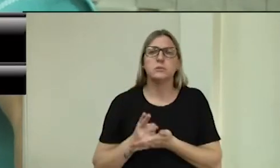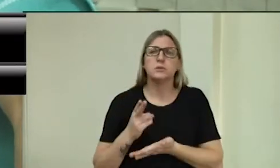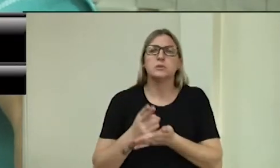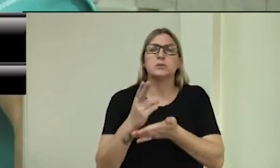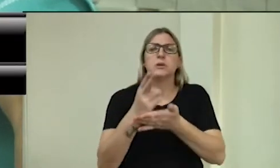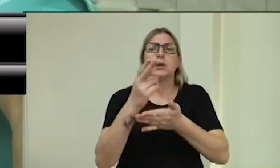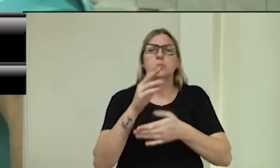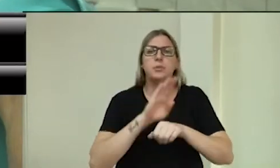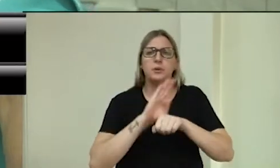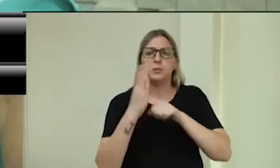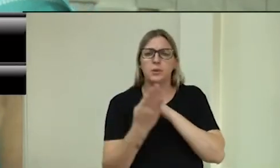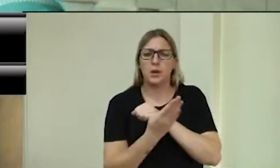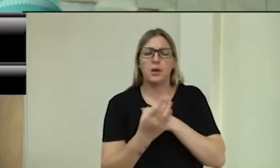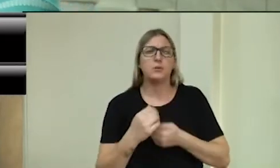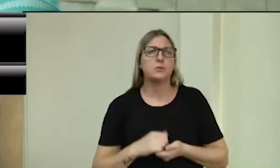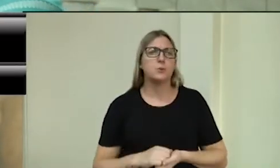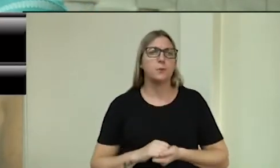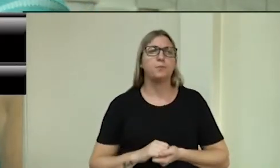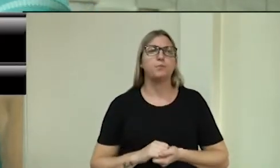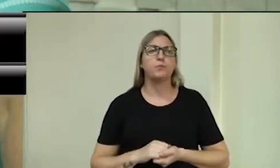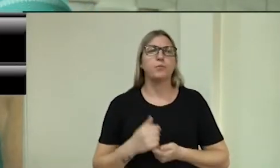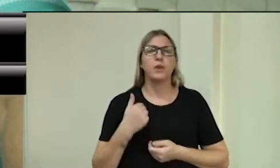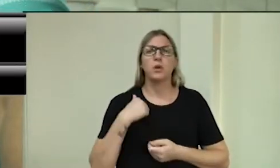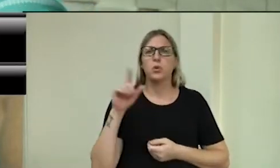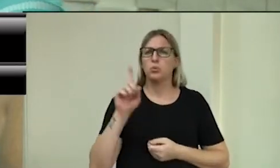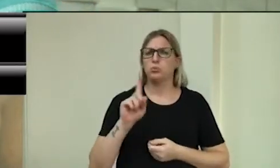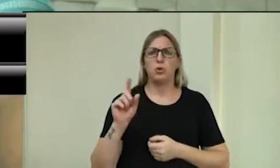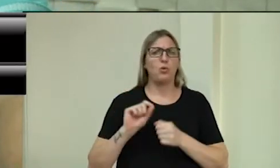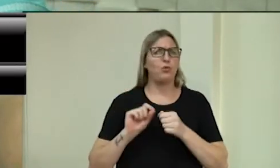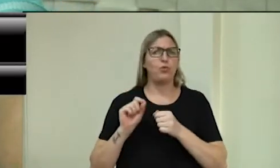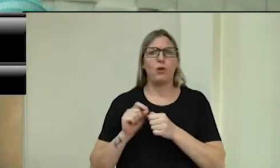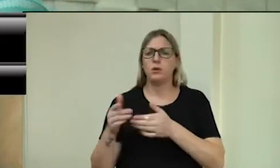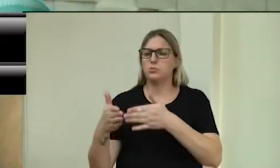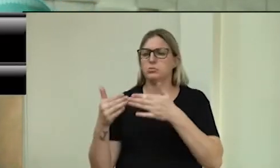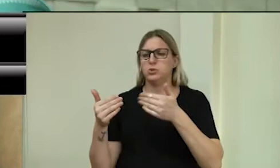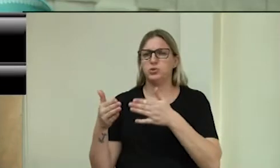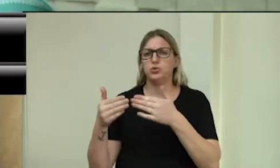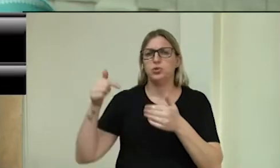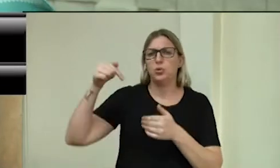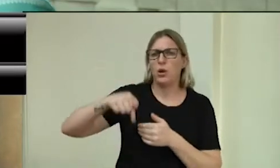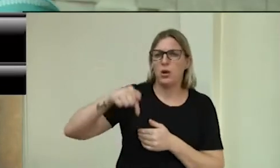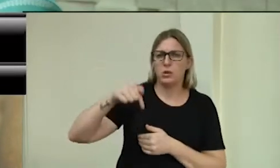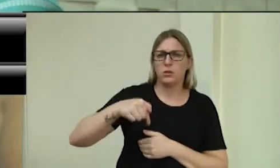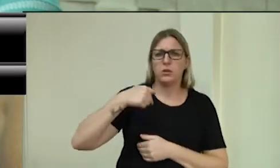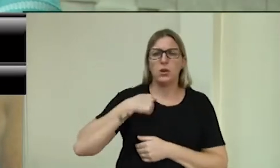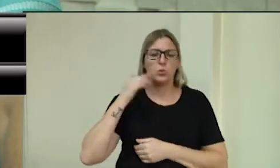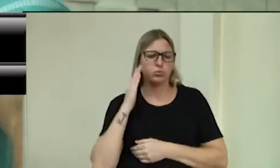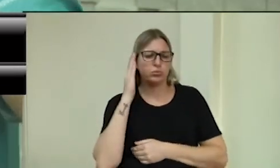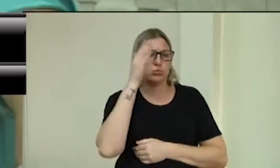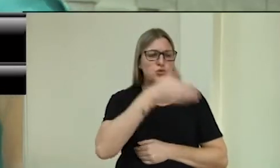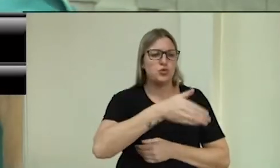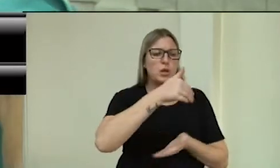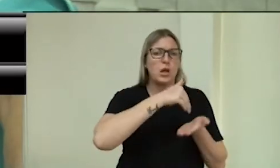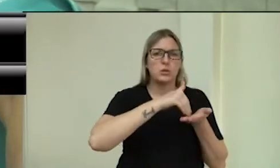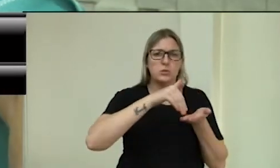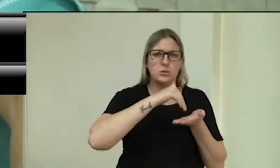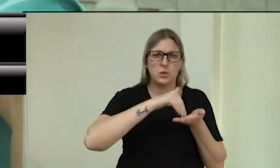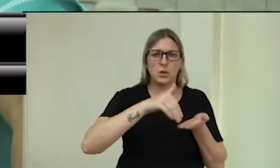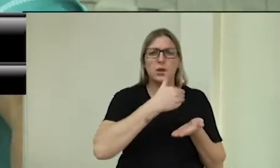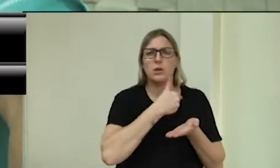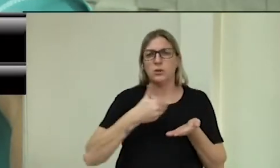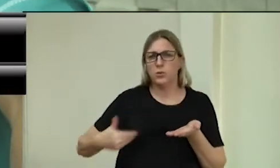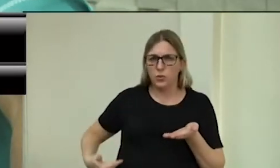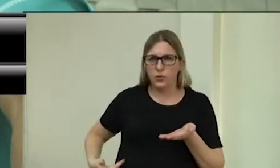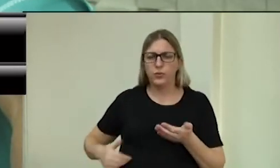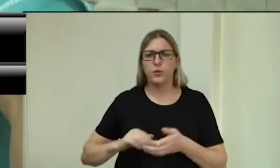que a gente não faz mais requerimento aqui, estou fazendo direto ao nosso governo municipal. Nós temos aí